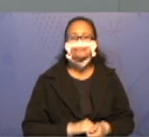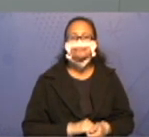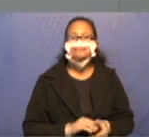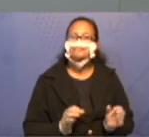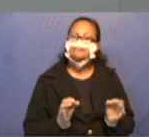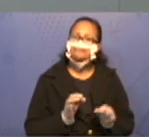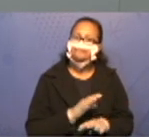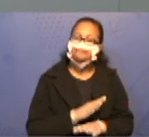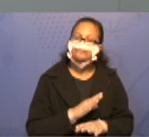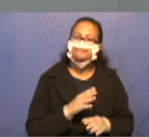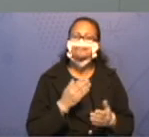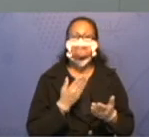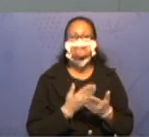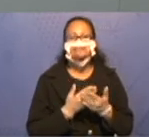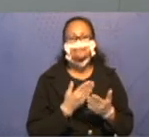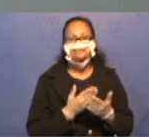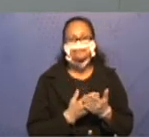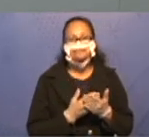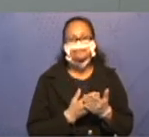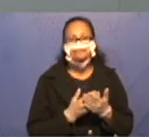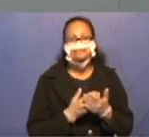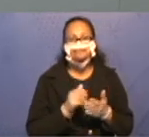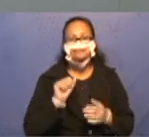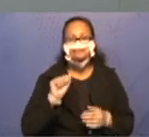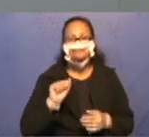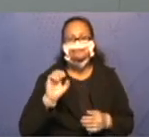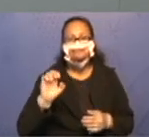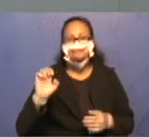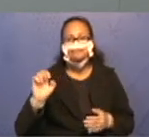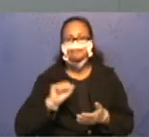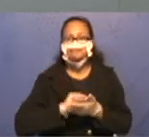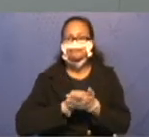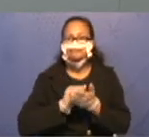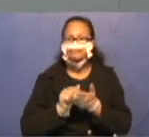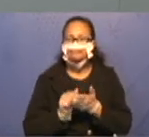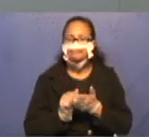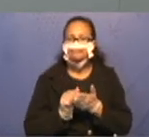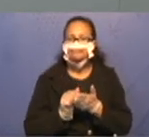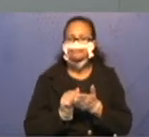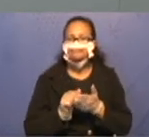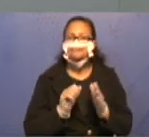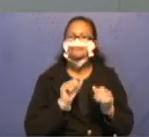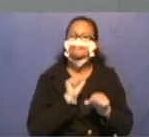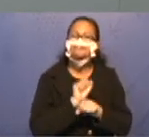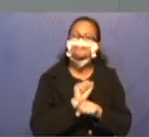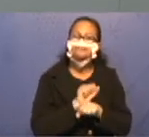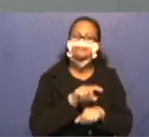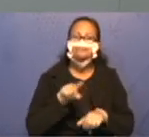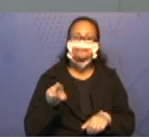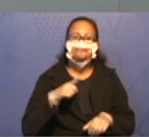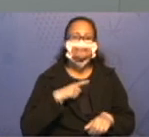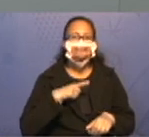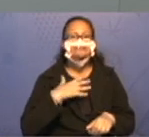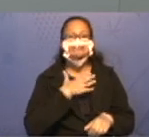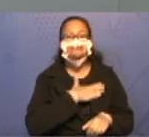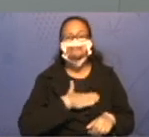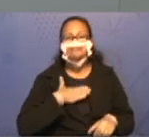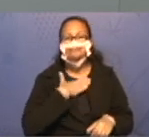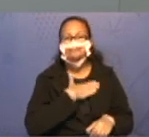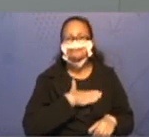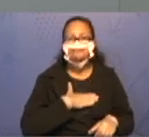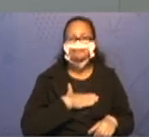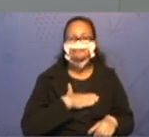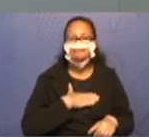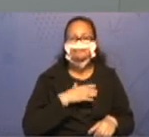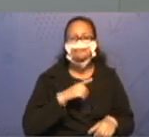Chegamos ao final de mais uma aula do atendimento educacional especializado. Espero que vocês tenham gostado.